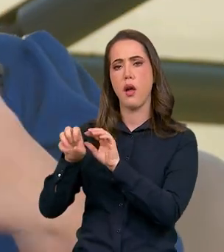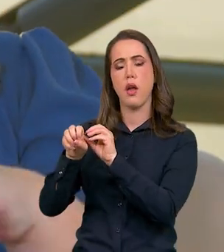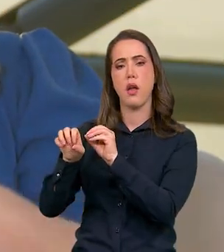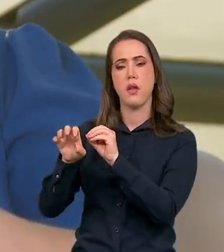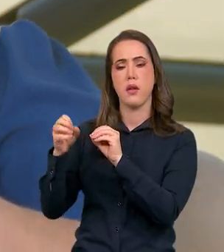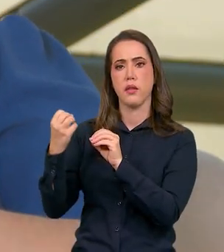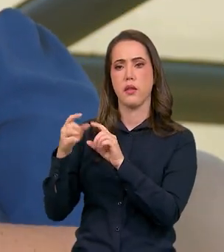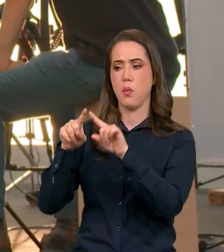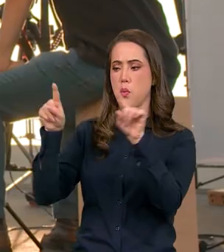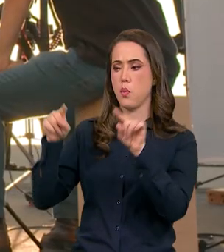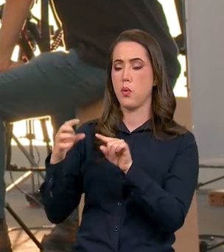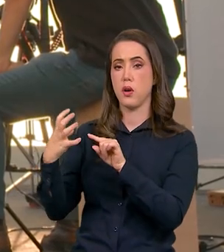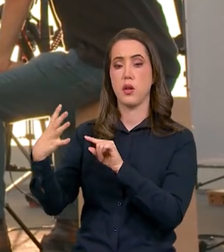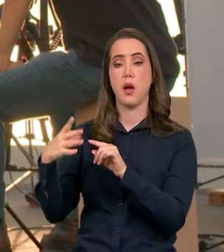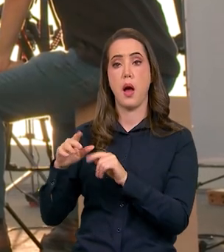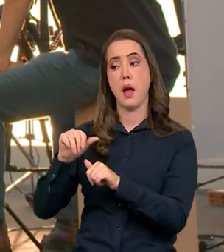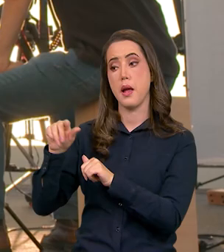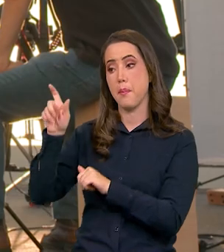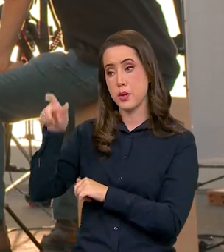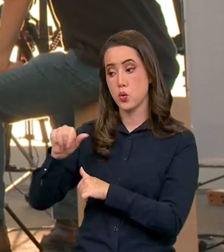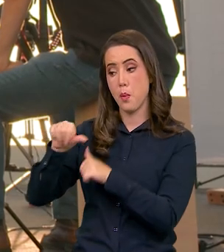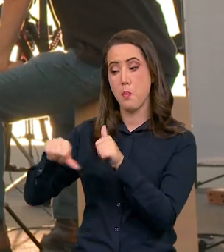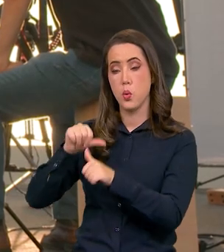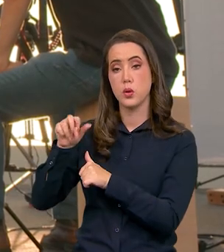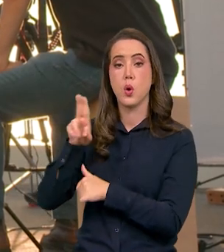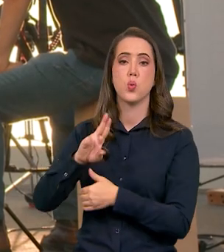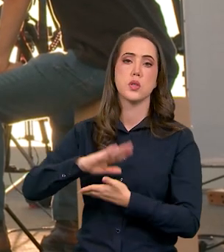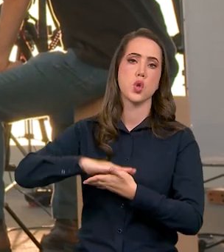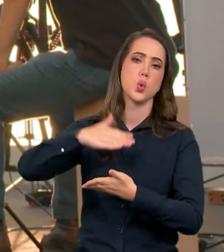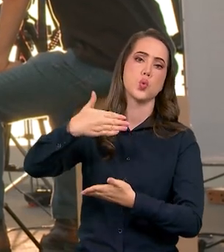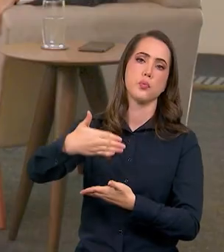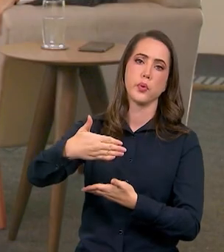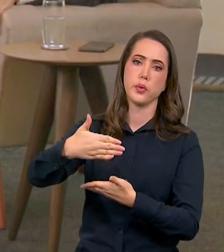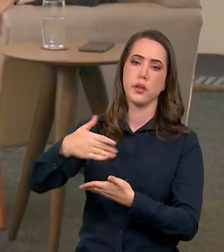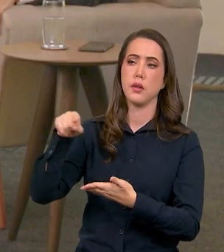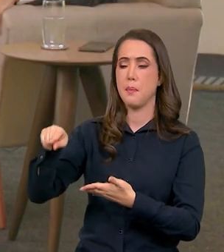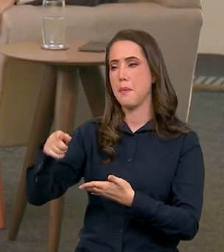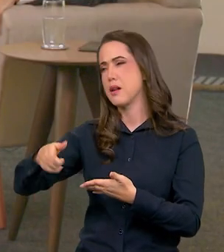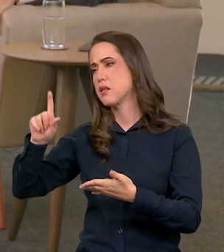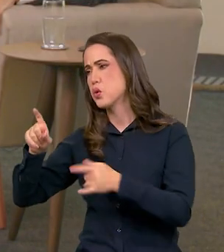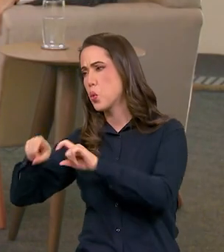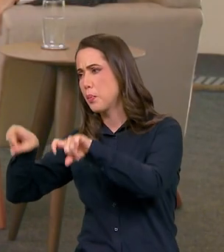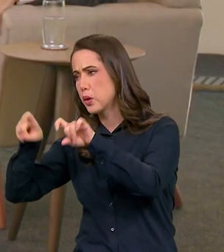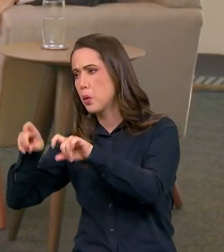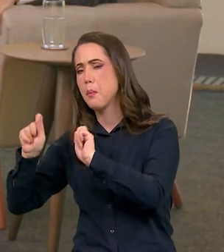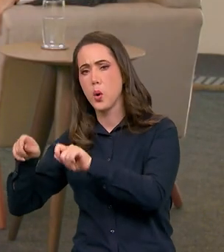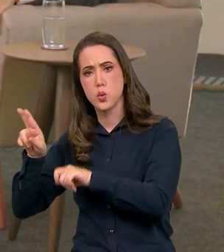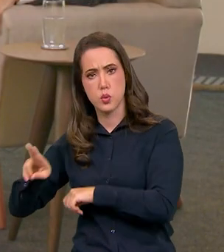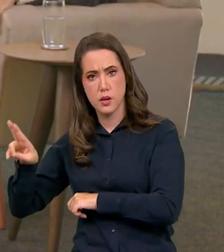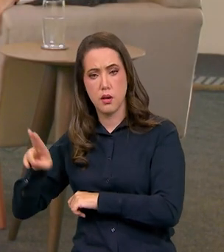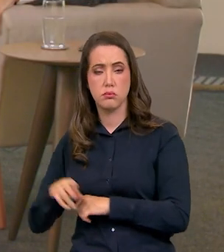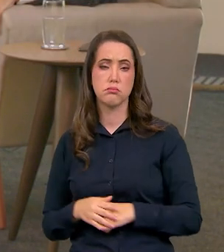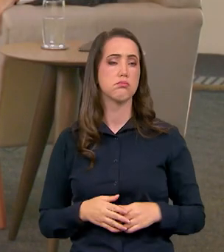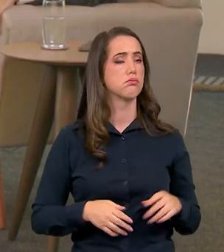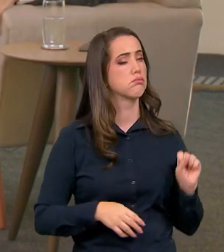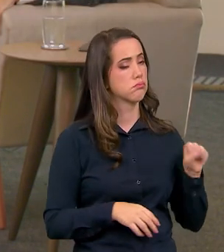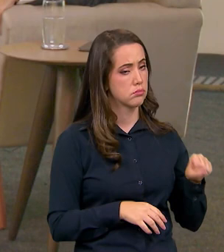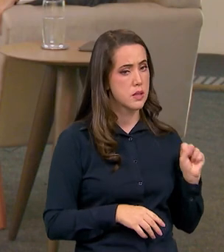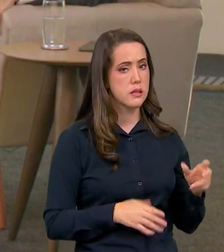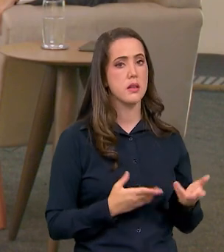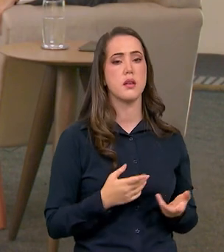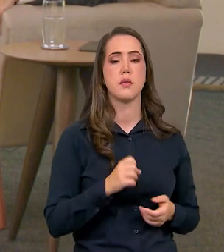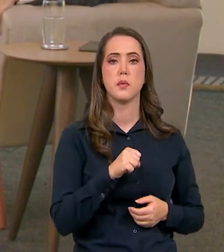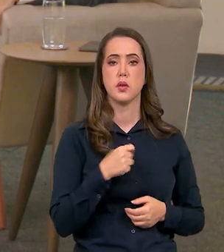CPU e uma pessoa muda para um notebook mas aquele desktop pode ser muito útil para quem está ali numa cidade pequena numa aldeira